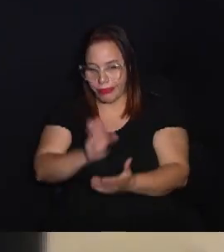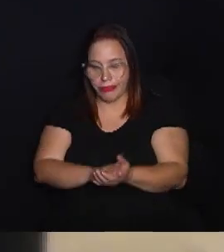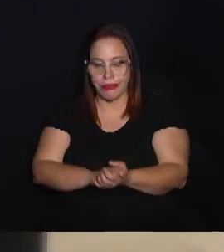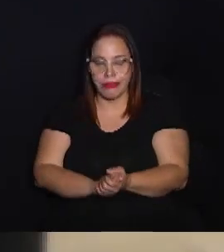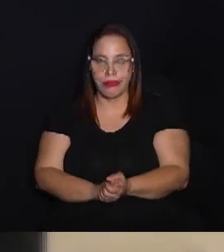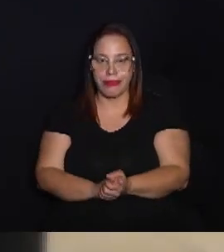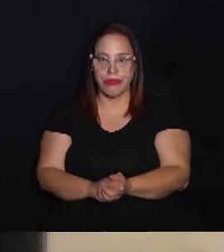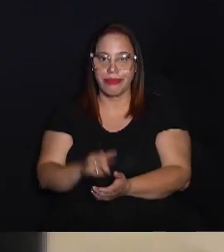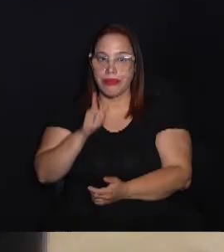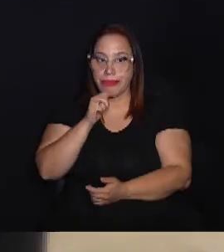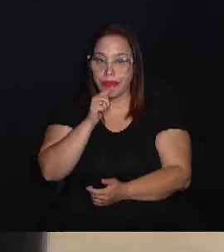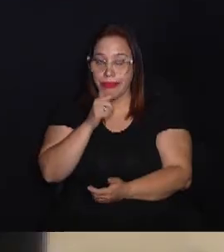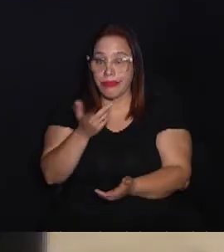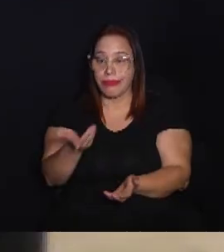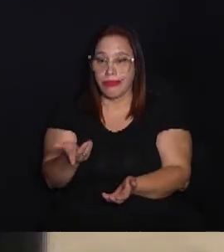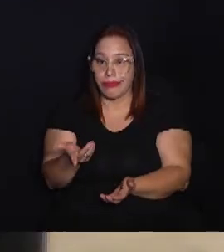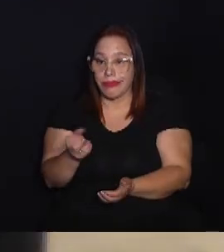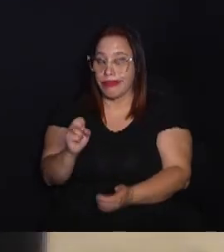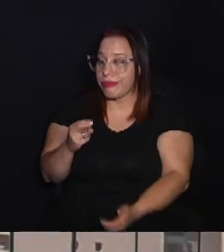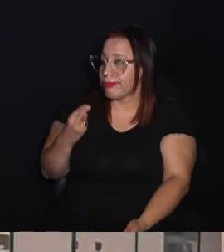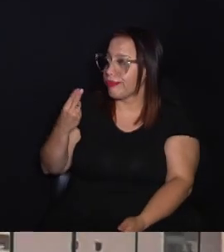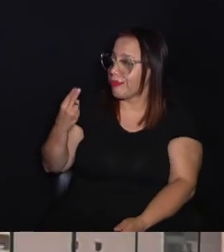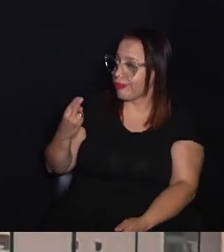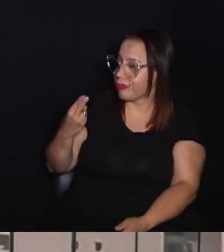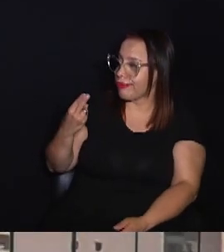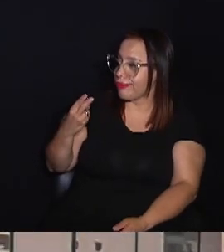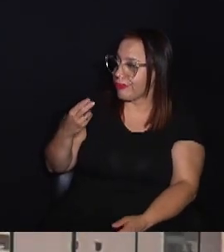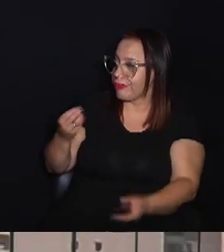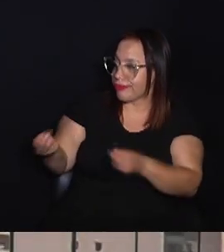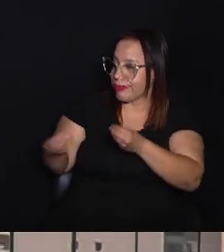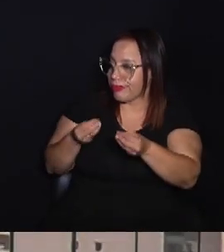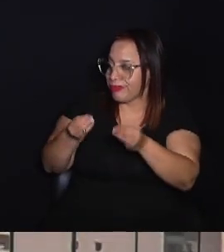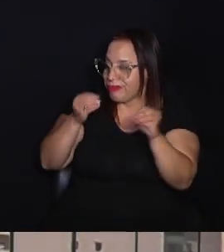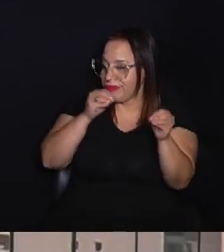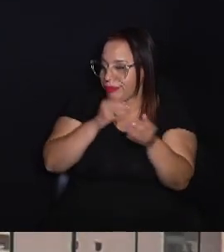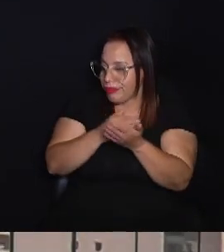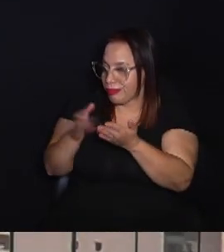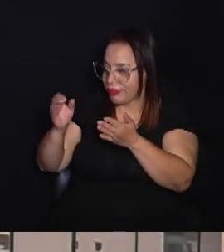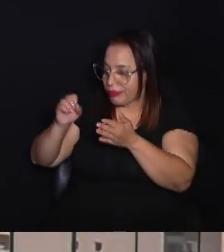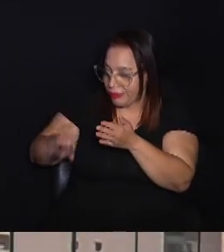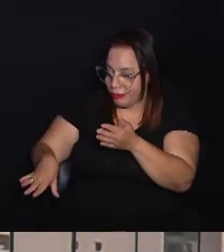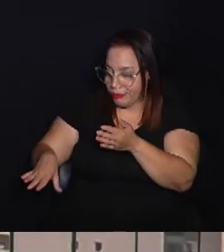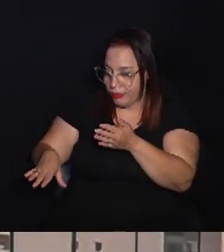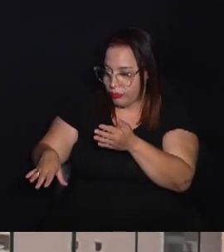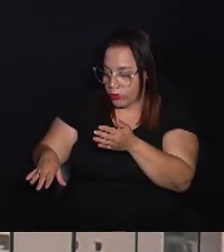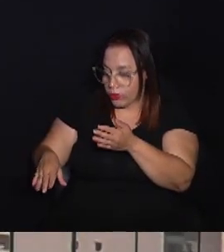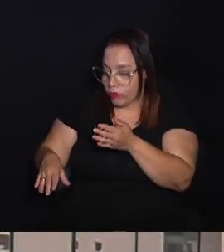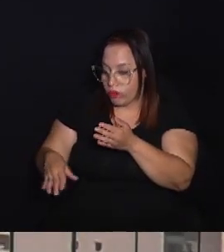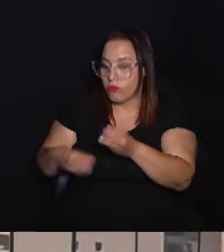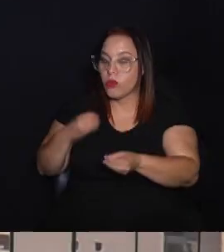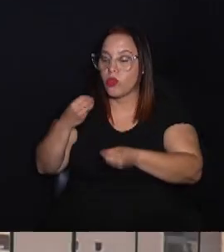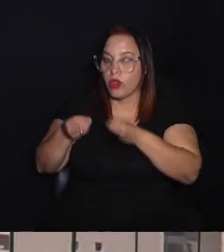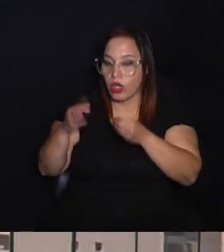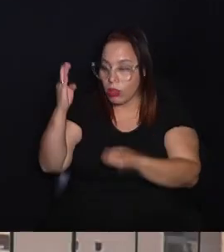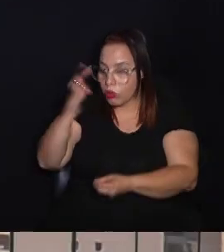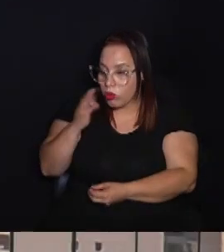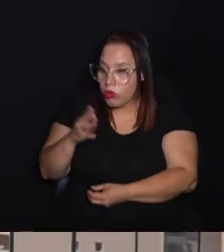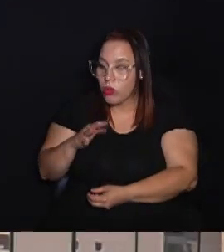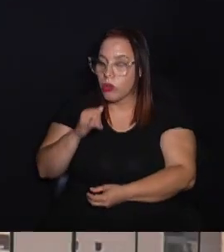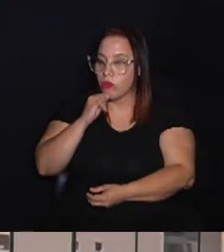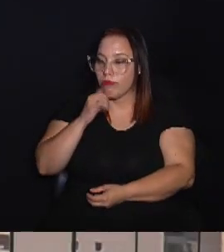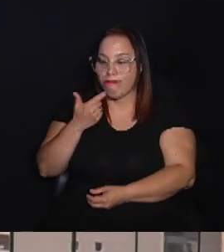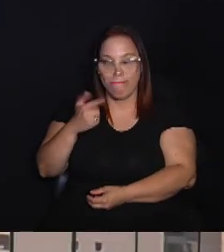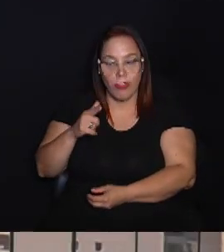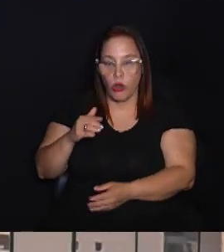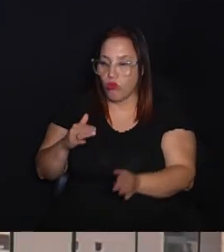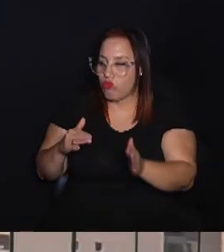recurso mais vital que existe é a água. Ou seja, esse recurso que é desperdiçado, ele poderia, então, suprir esses brasileiros,